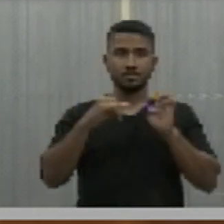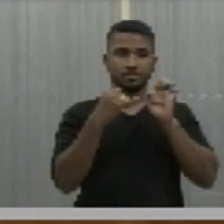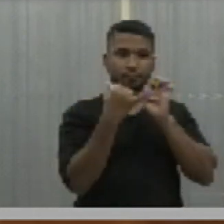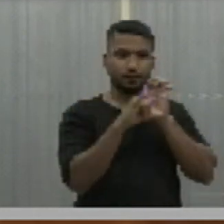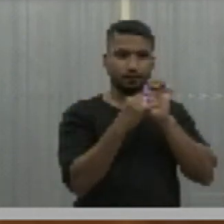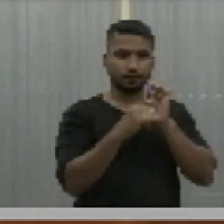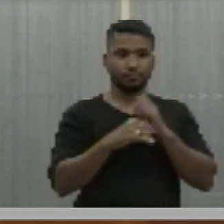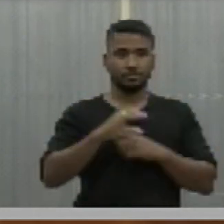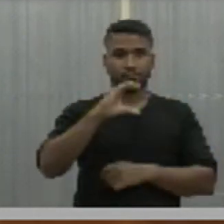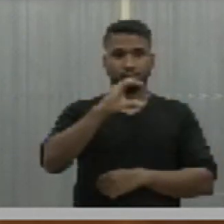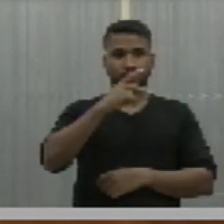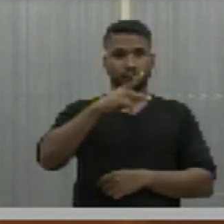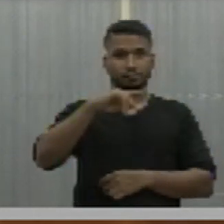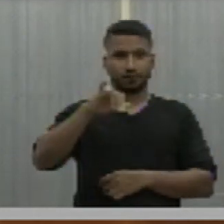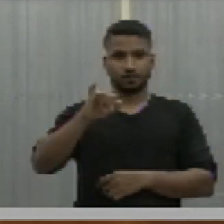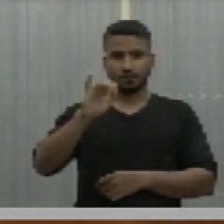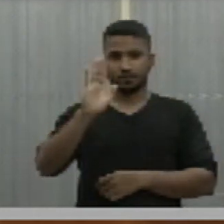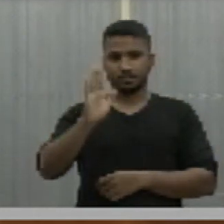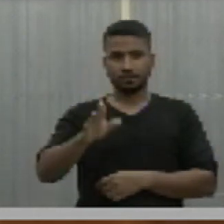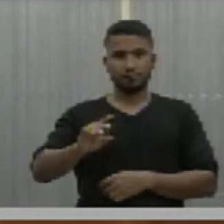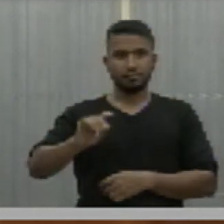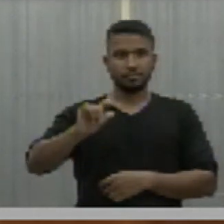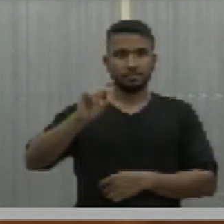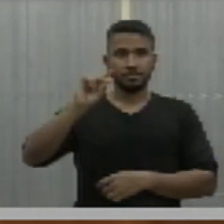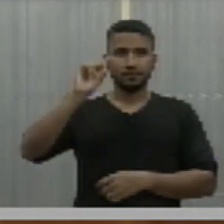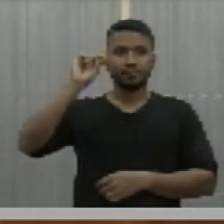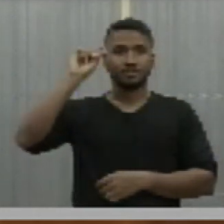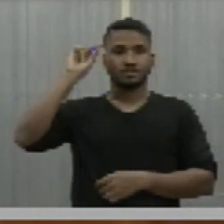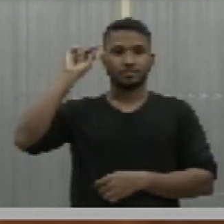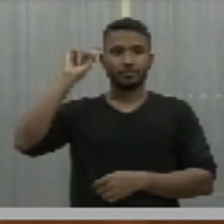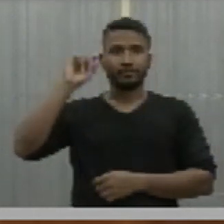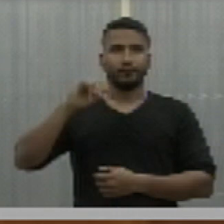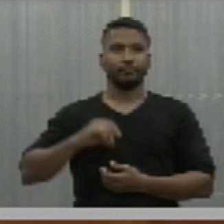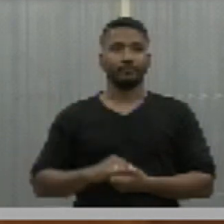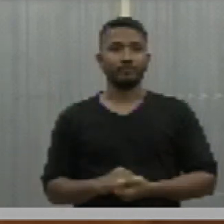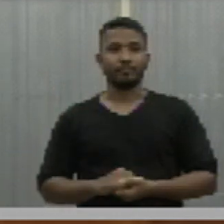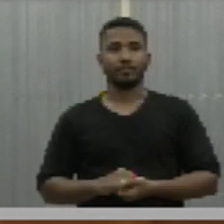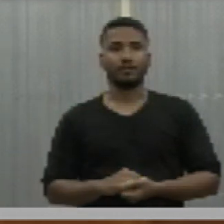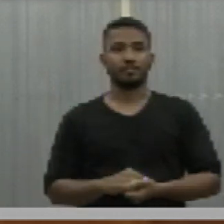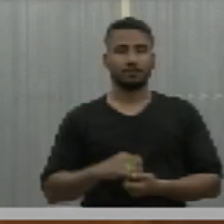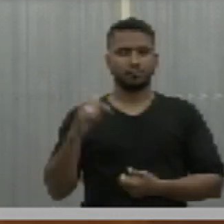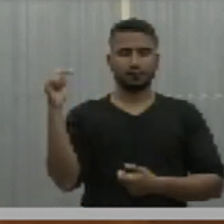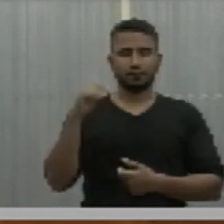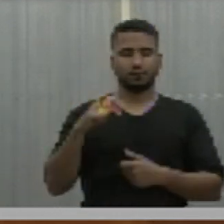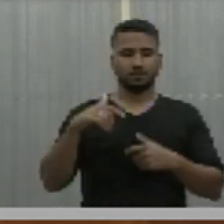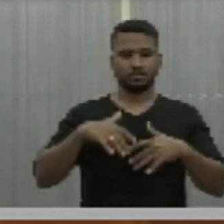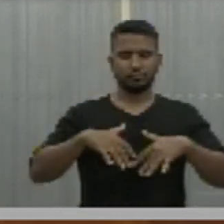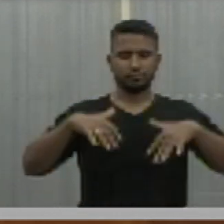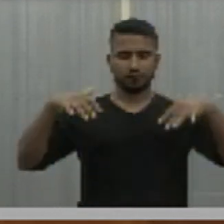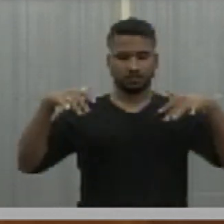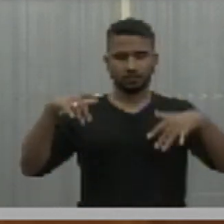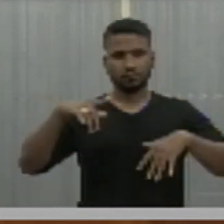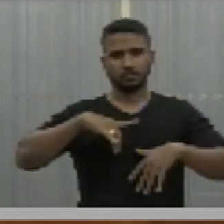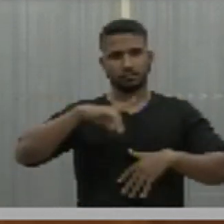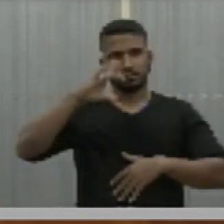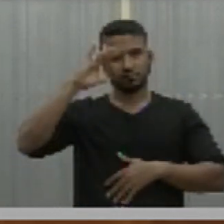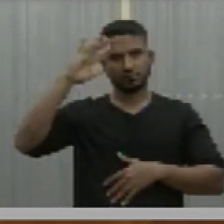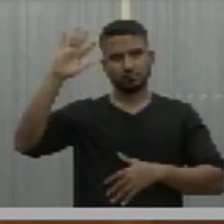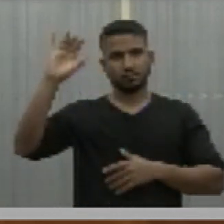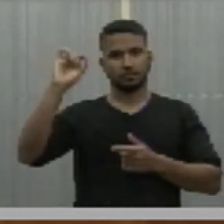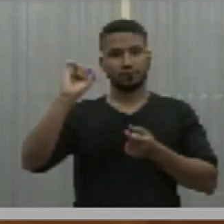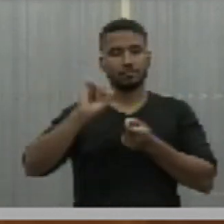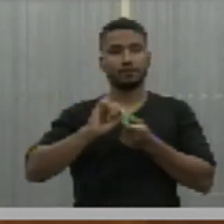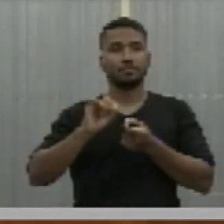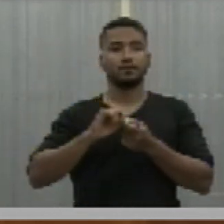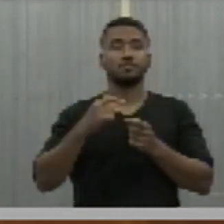Uma CPI que há muito tempo, deputado Gil, esse plenário tinha o sonho de fazer. Por